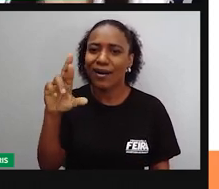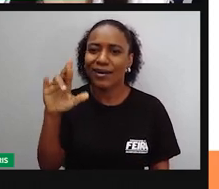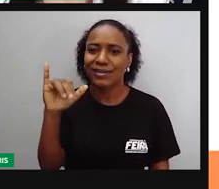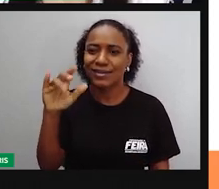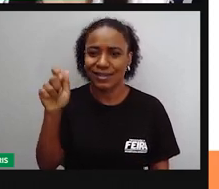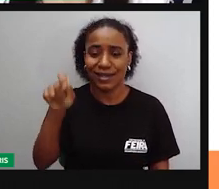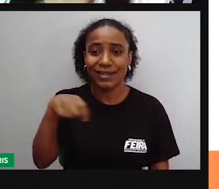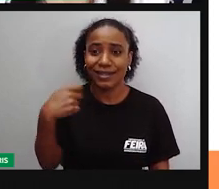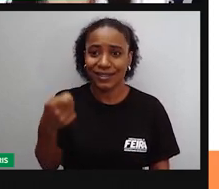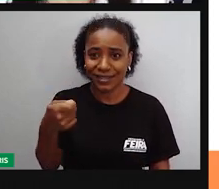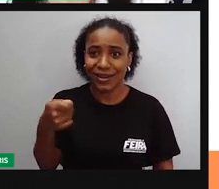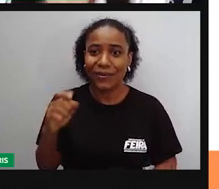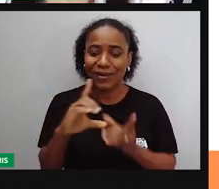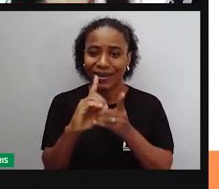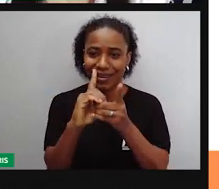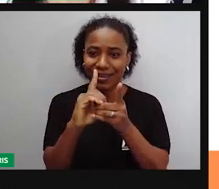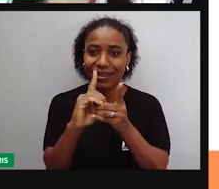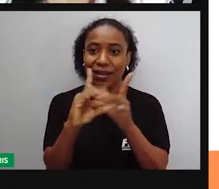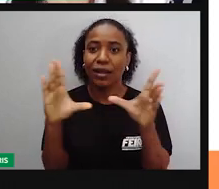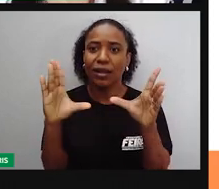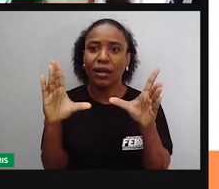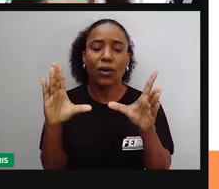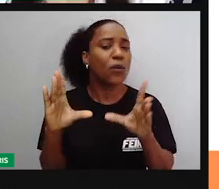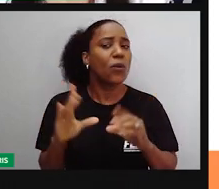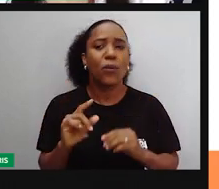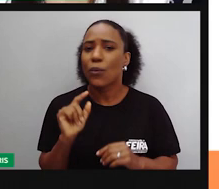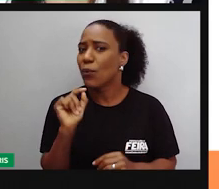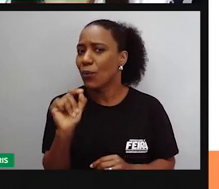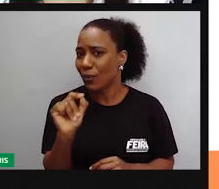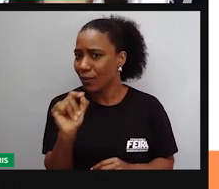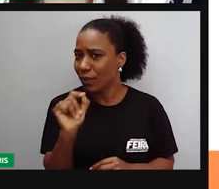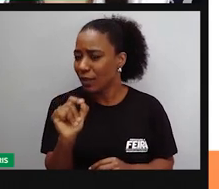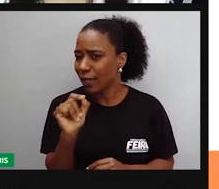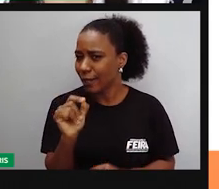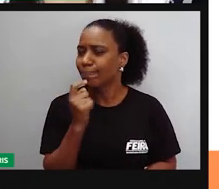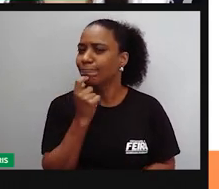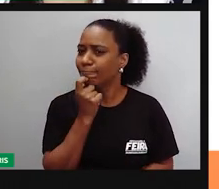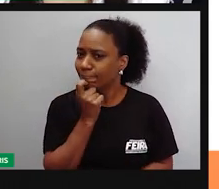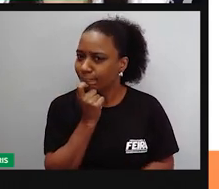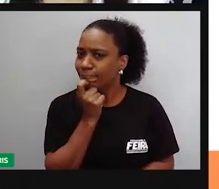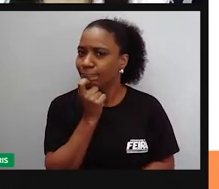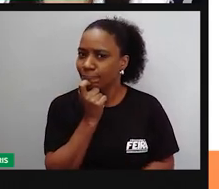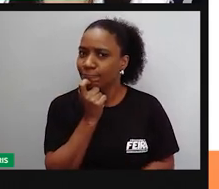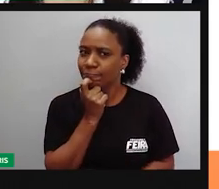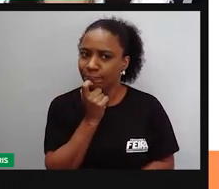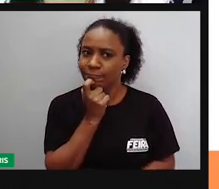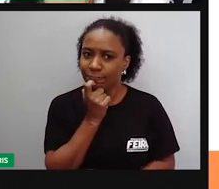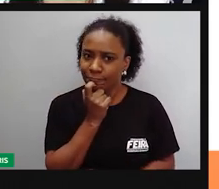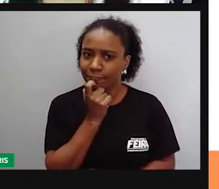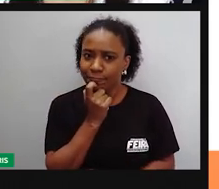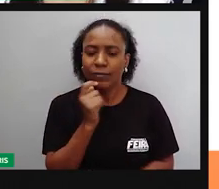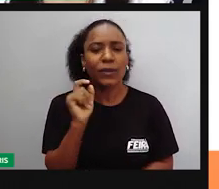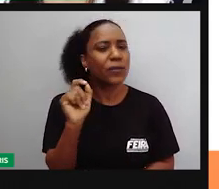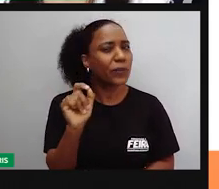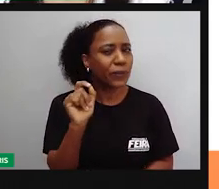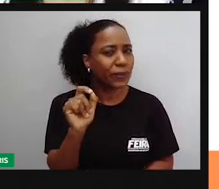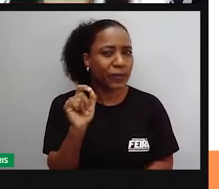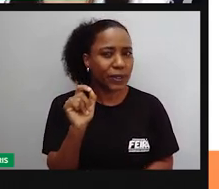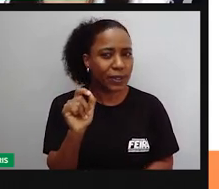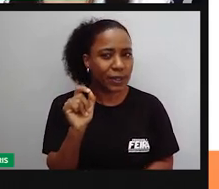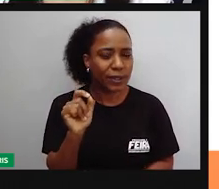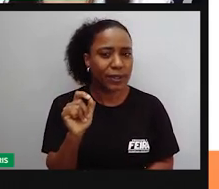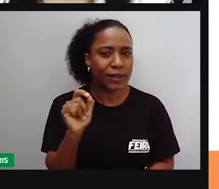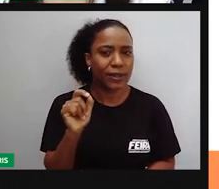a gente recordar, a gente refletir sobre o que é esta palavra, o que significa este